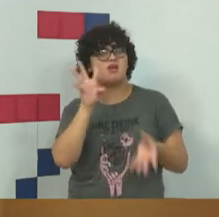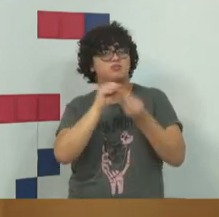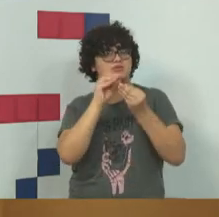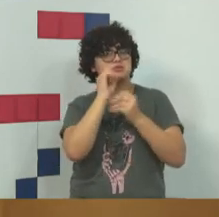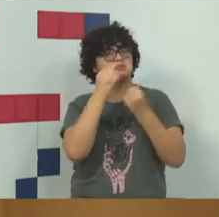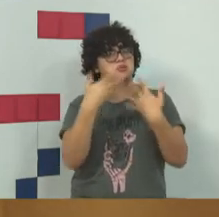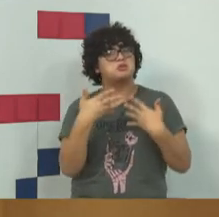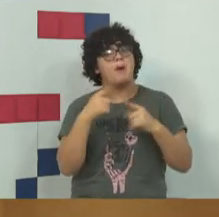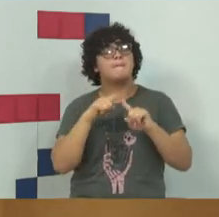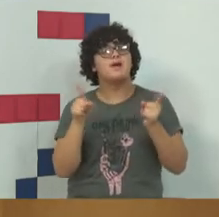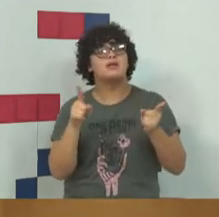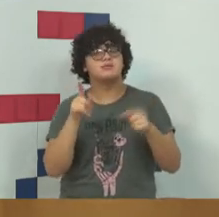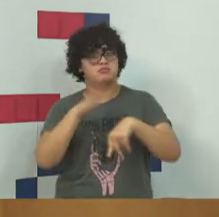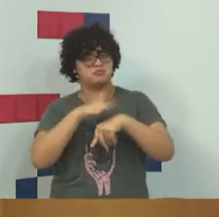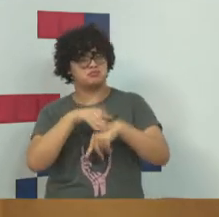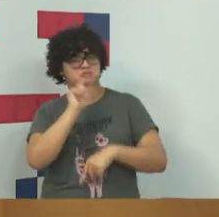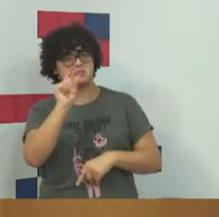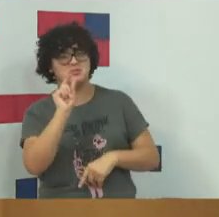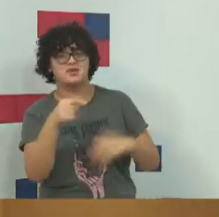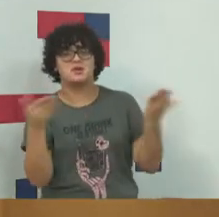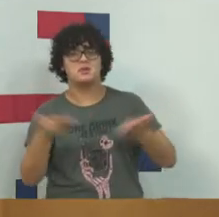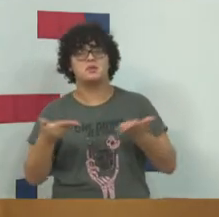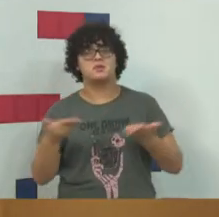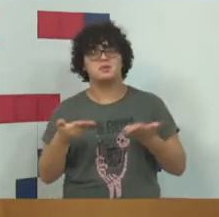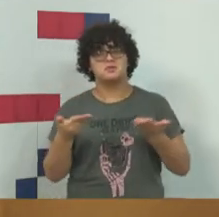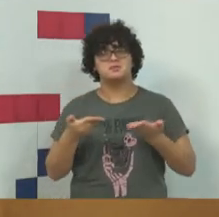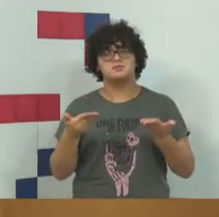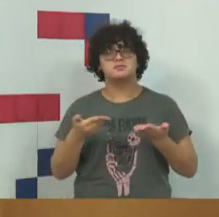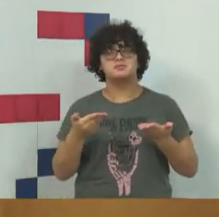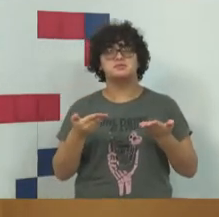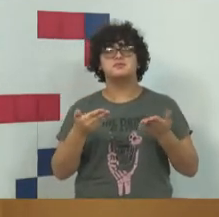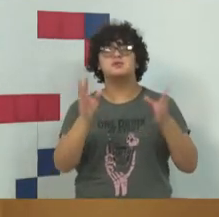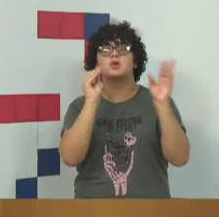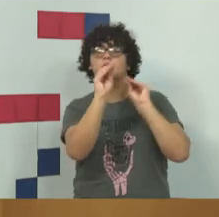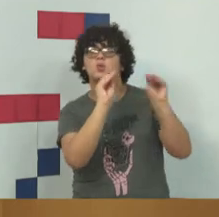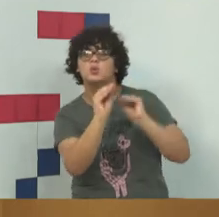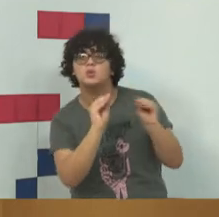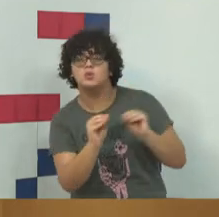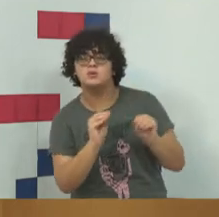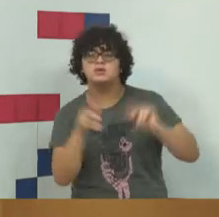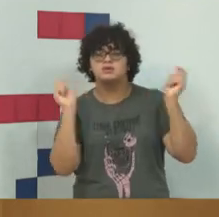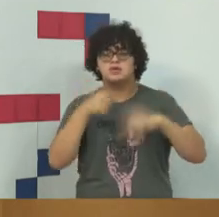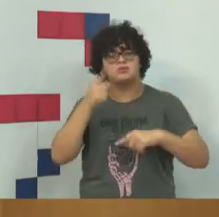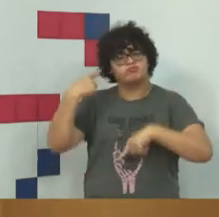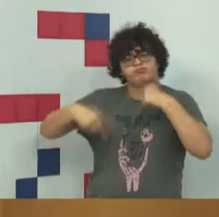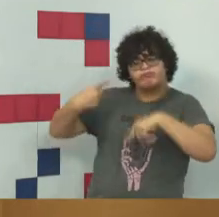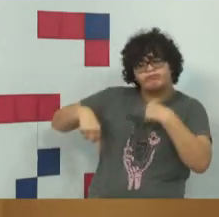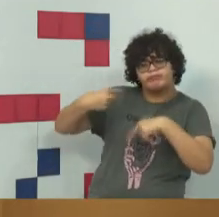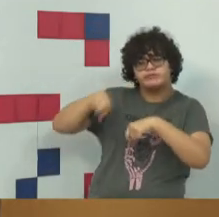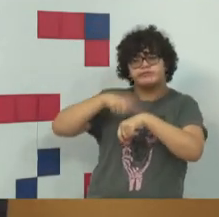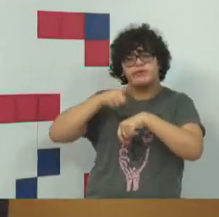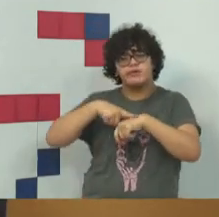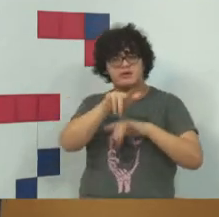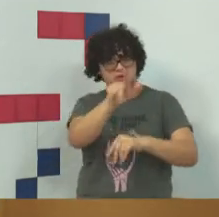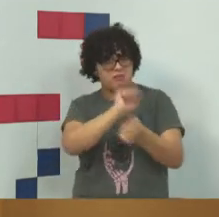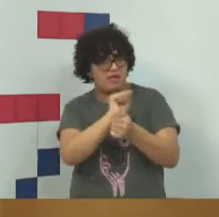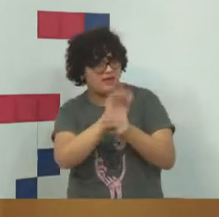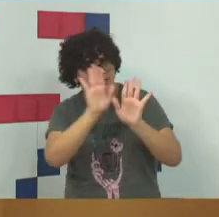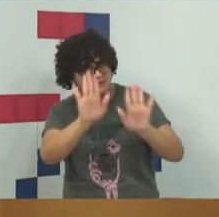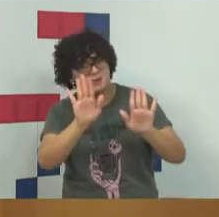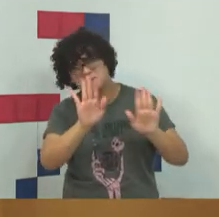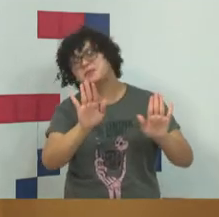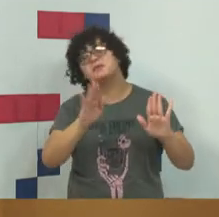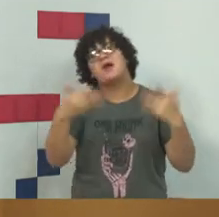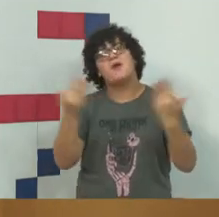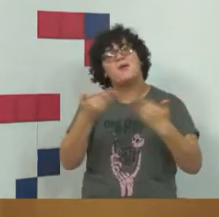mas daqui a pouco a mesa vai... Vou colocar essa questão para a gente discutir. Enquanto isso, vou abrir a